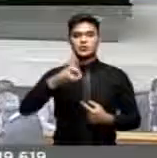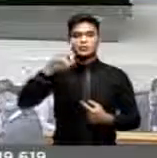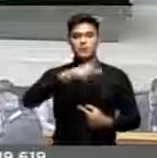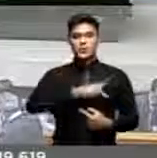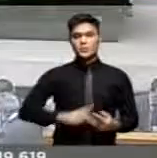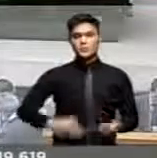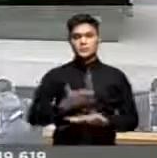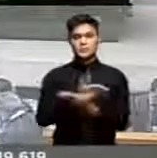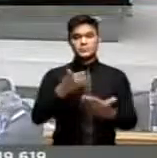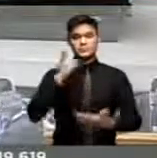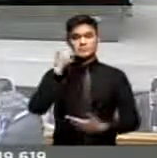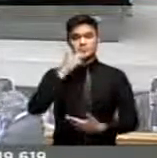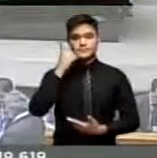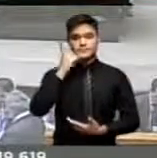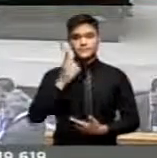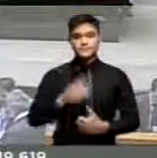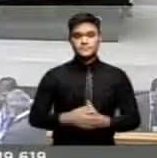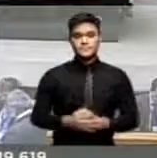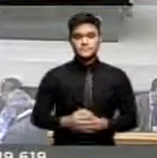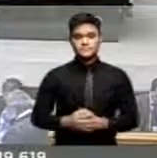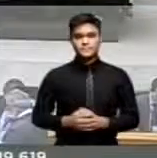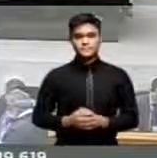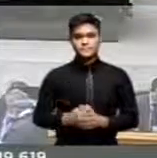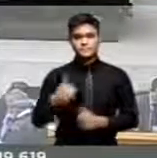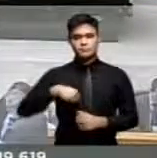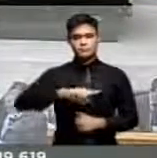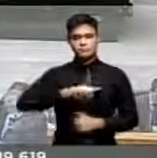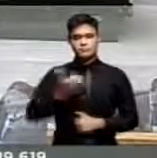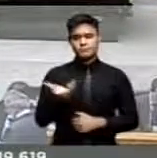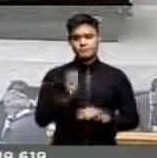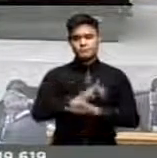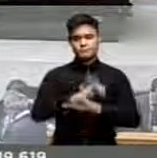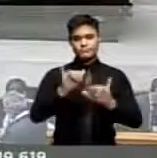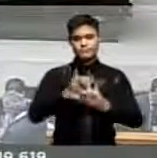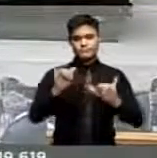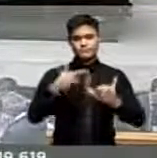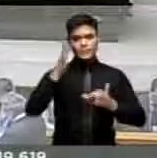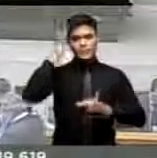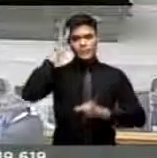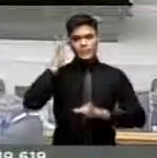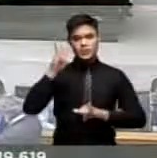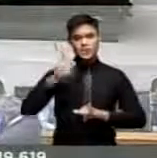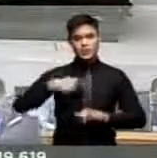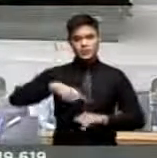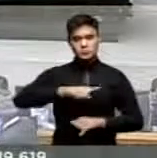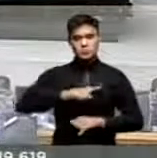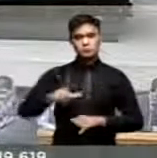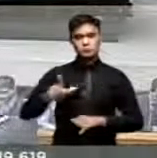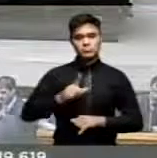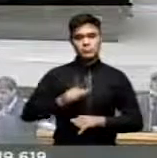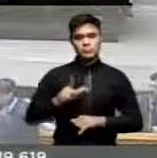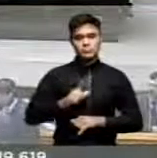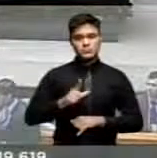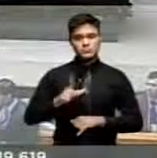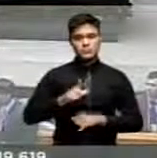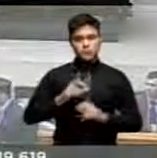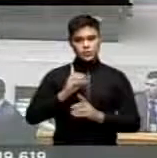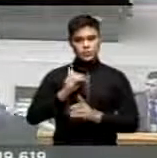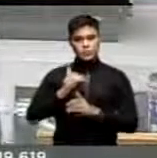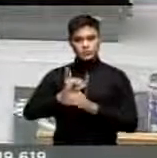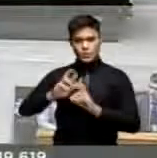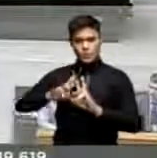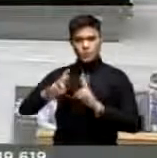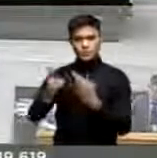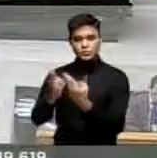Senhoras parlamentares, nós queremos registrar que amanhã deveremos ter um encontro